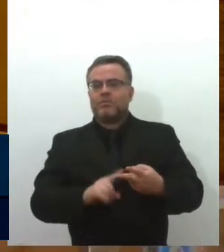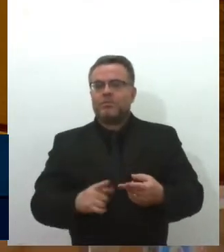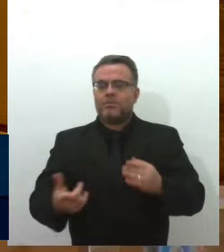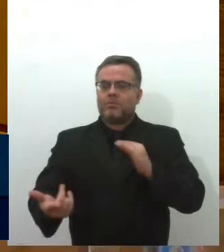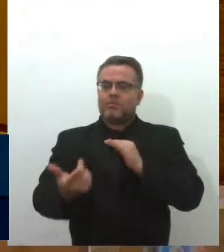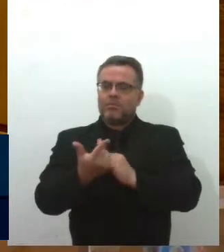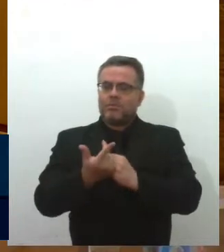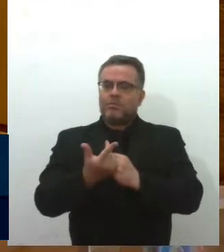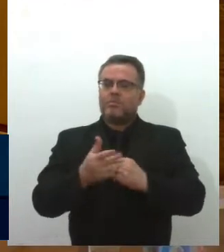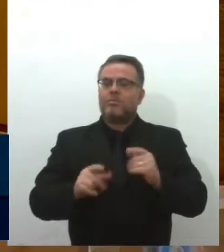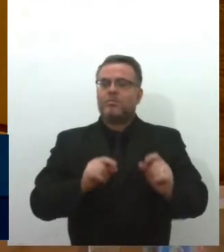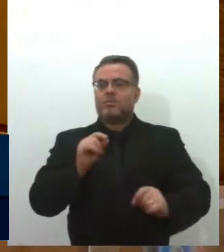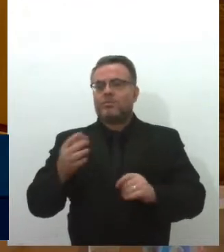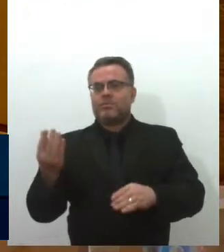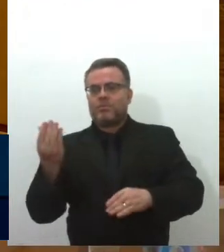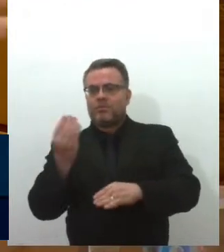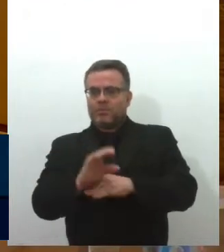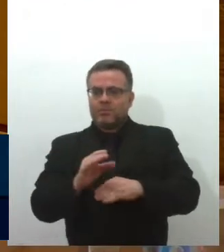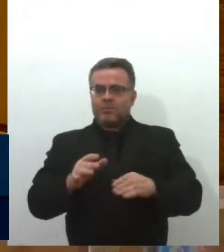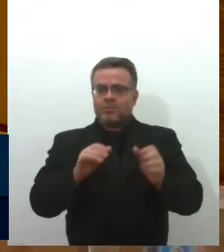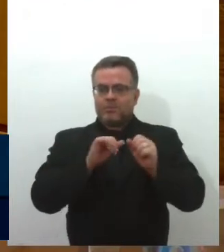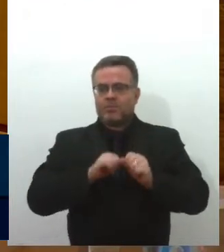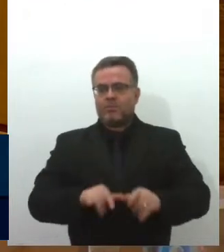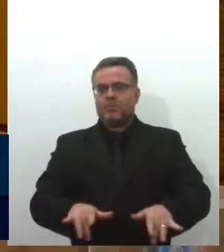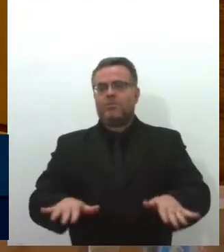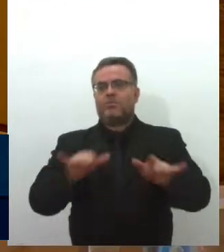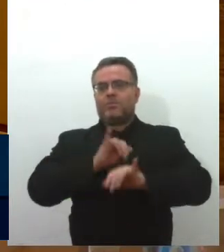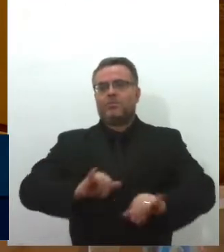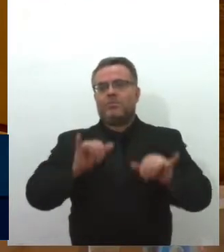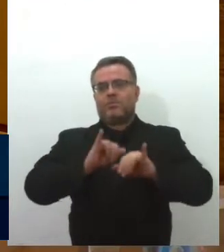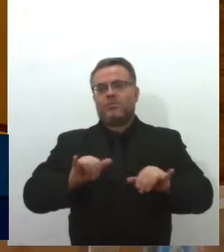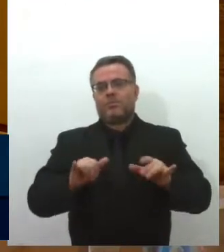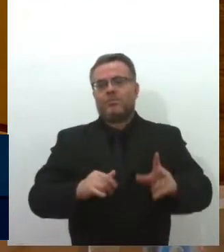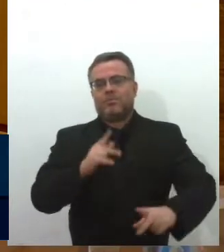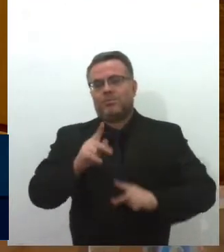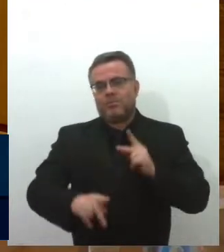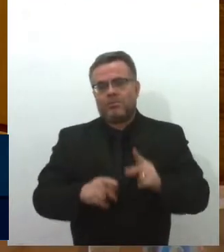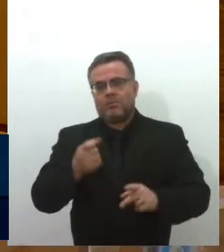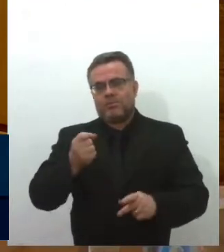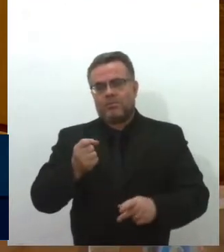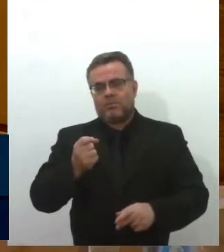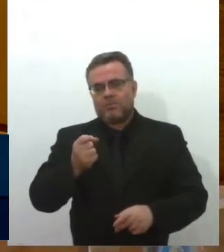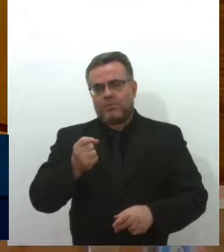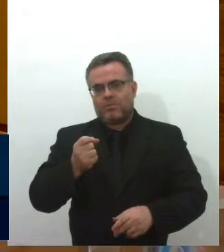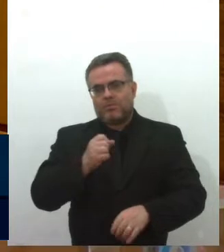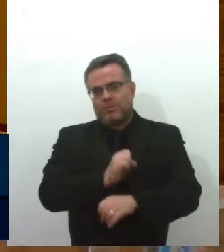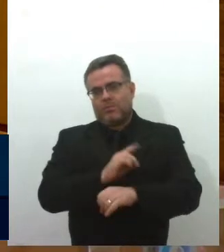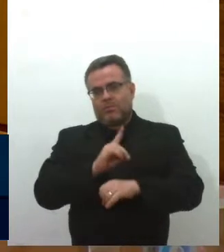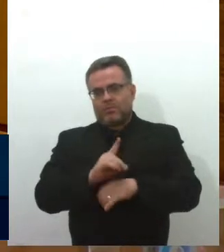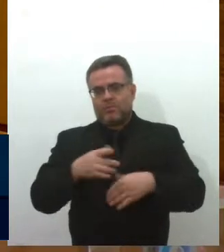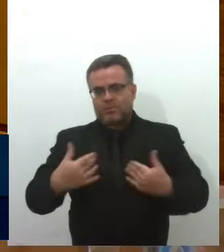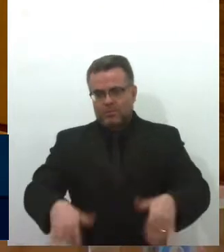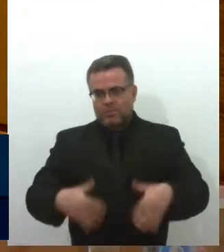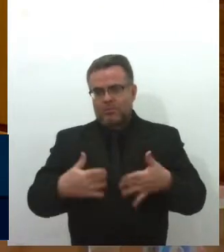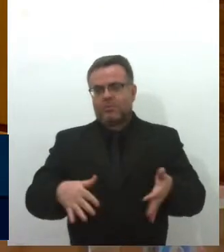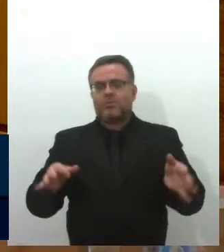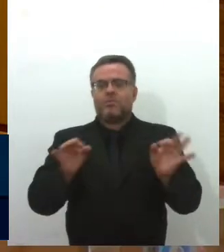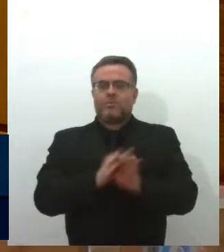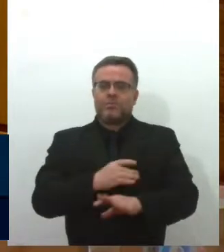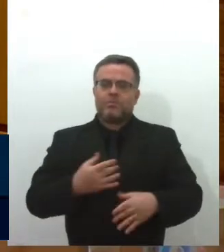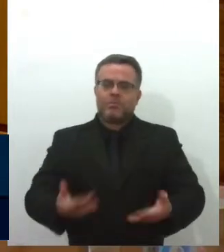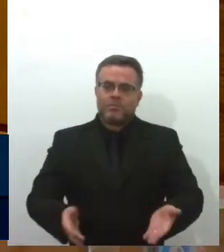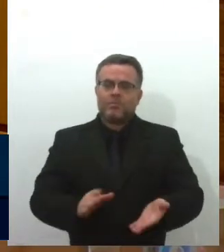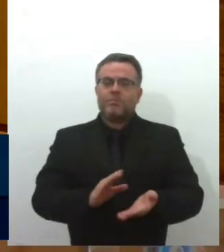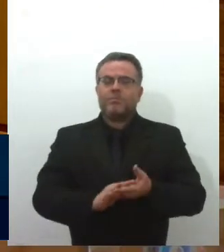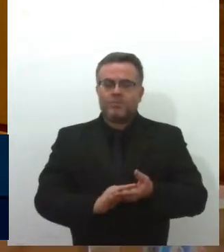também divulgando ao povo de Simão Dias essa ação. Isso tem um significado